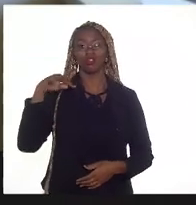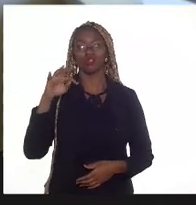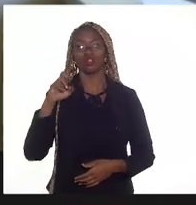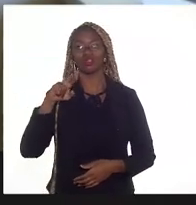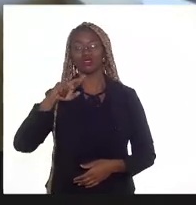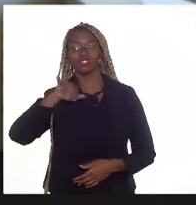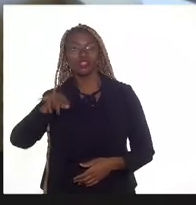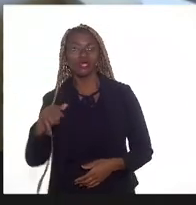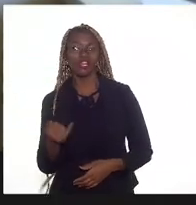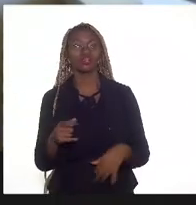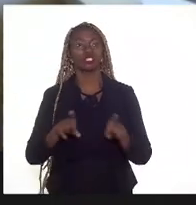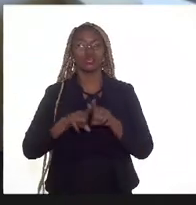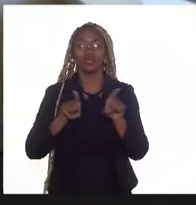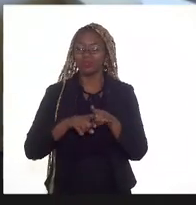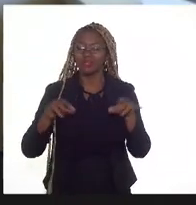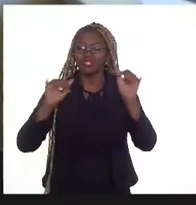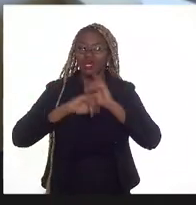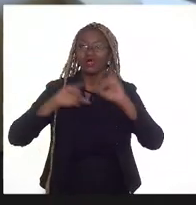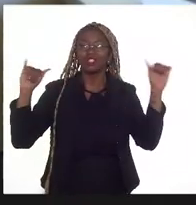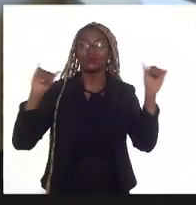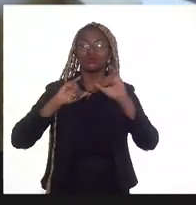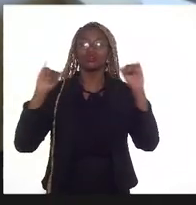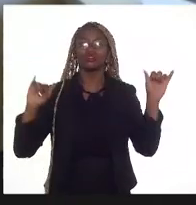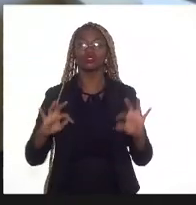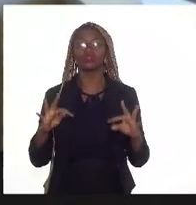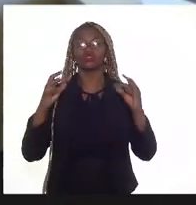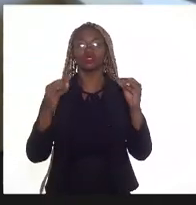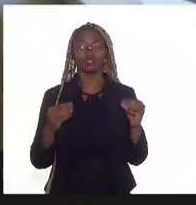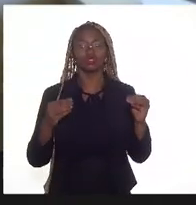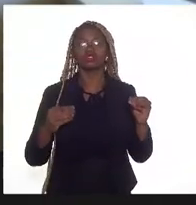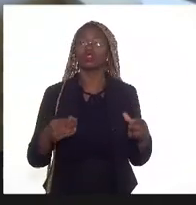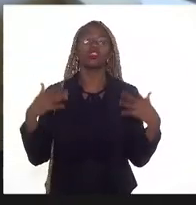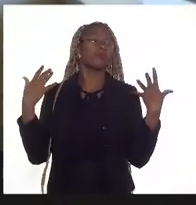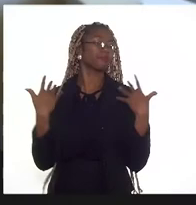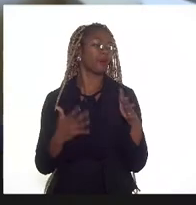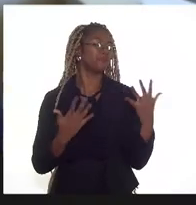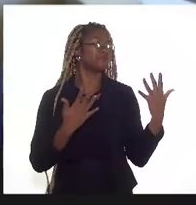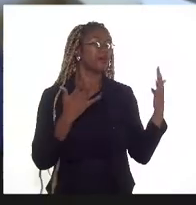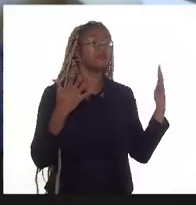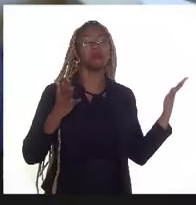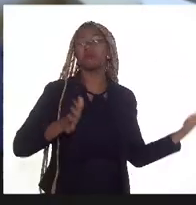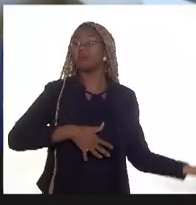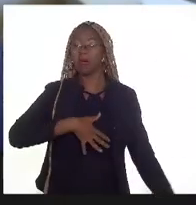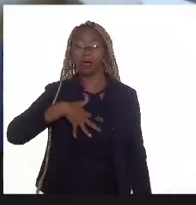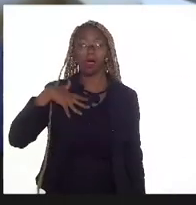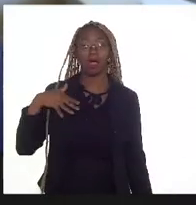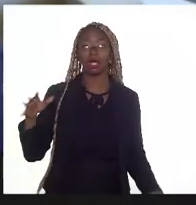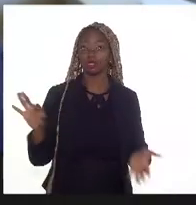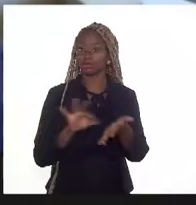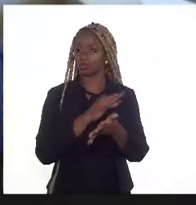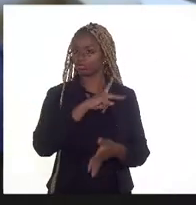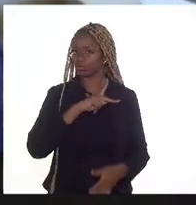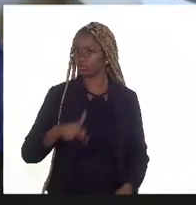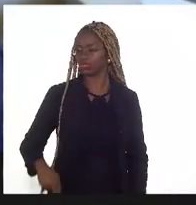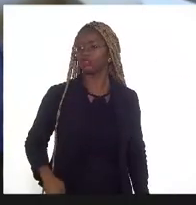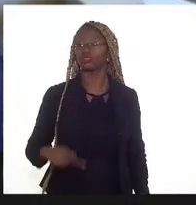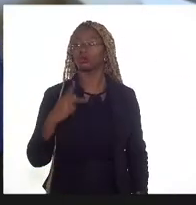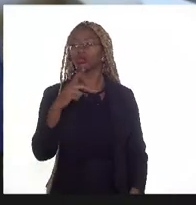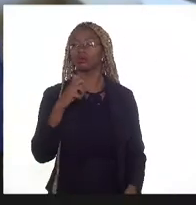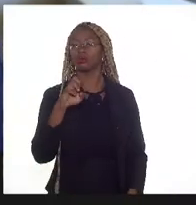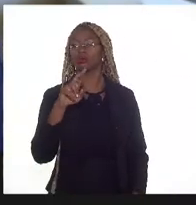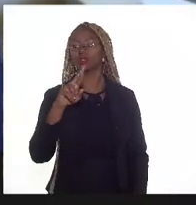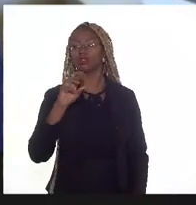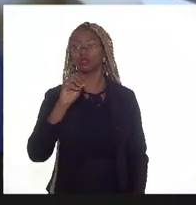anunciado em todas as compas e honras, assinado pelo presidente da Petrobras, o